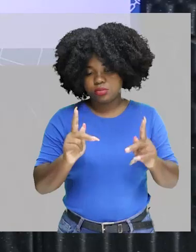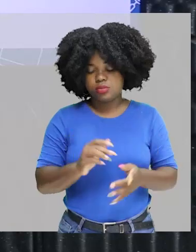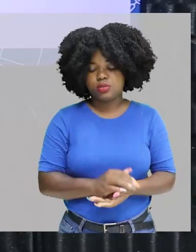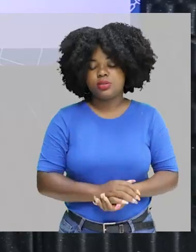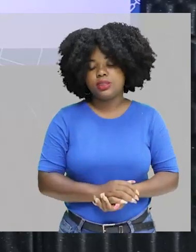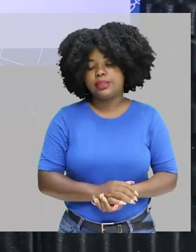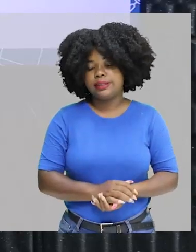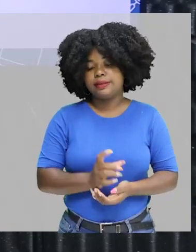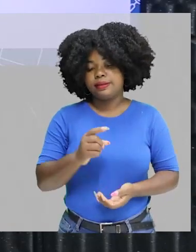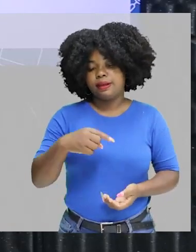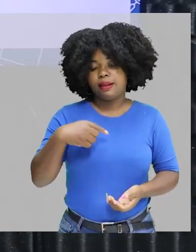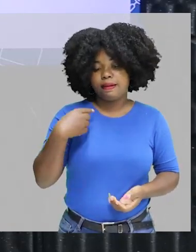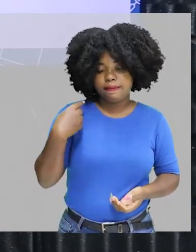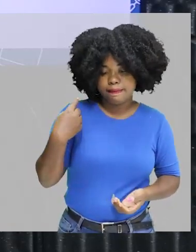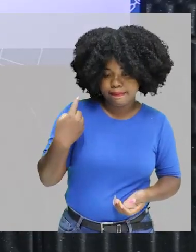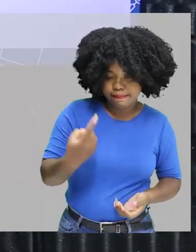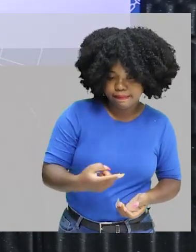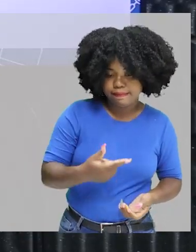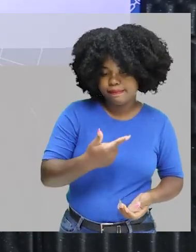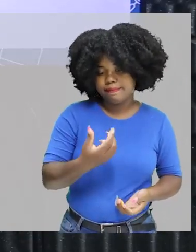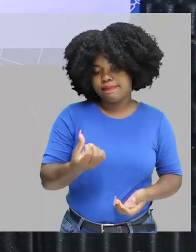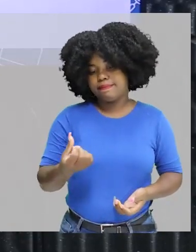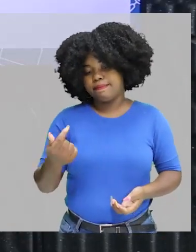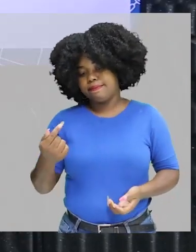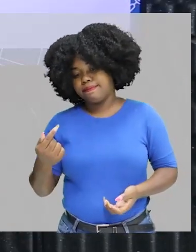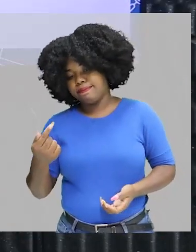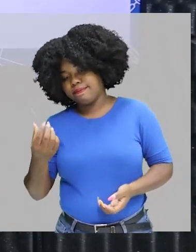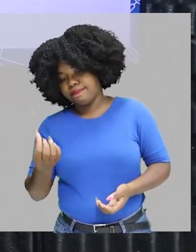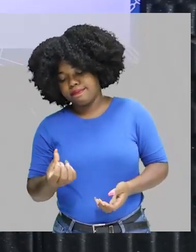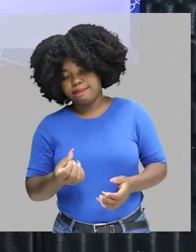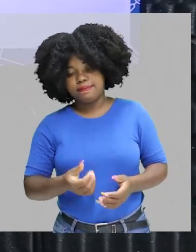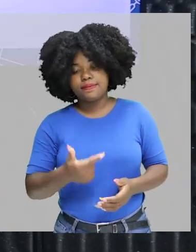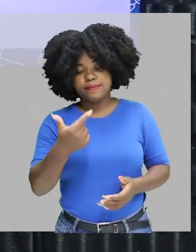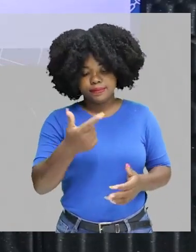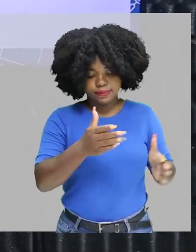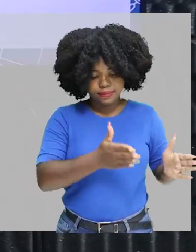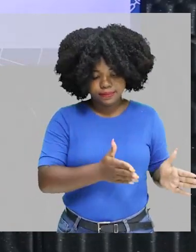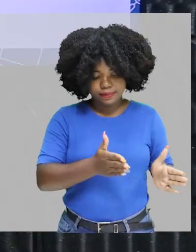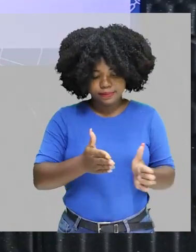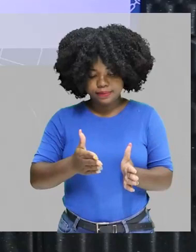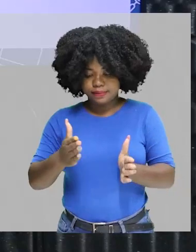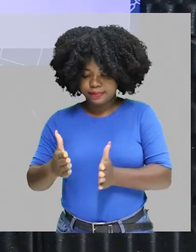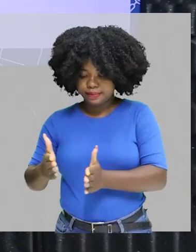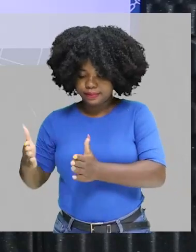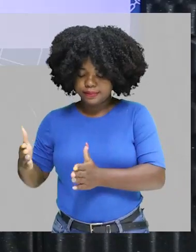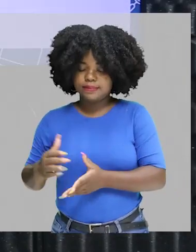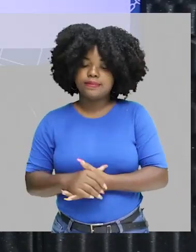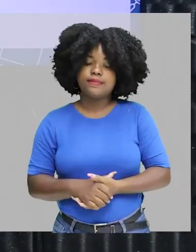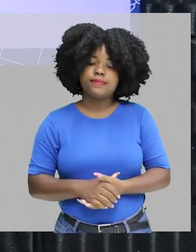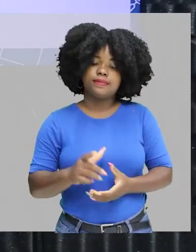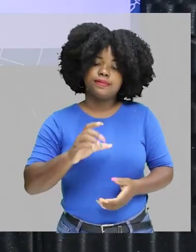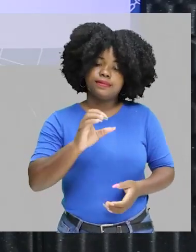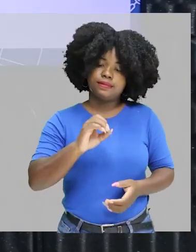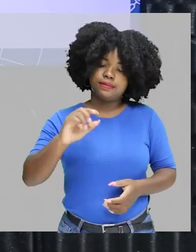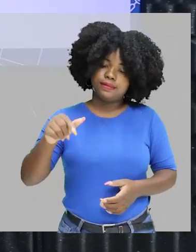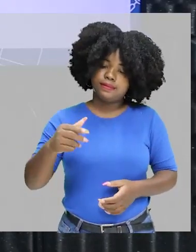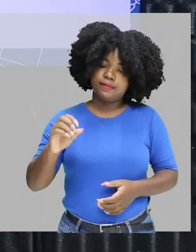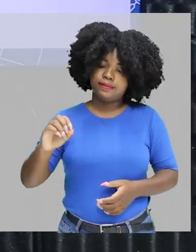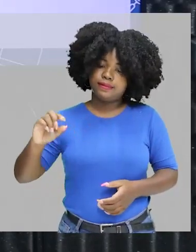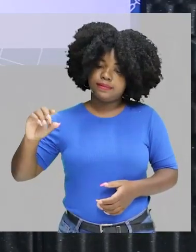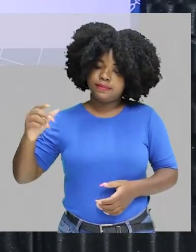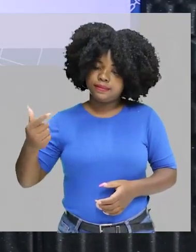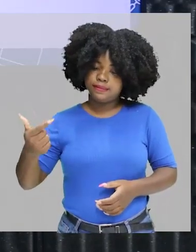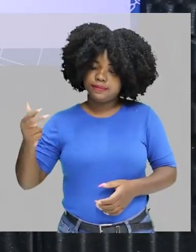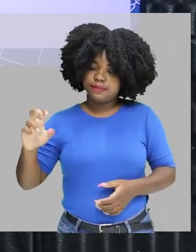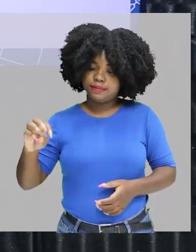após 276 dias, ou dois períodos de meia-vida, eu vou ter 0,025